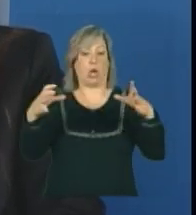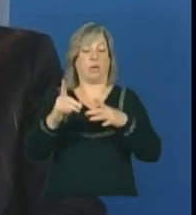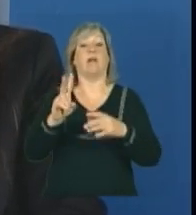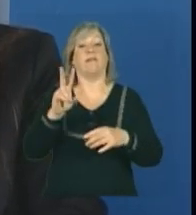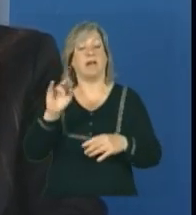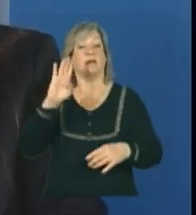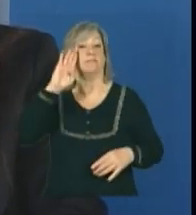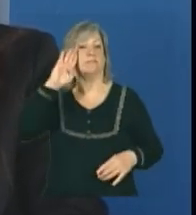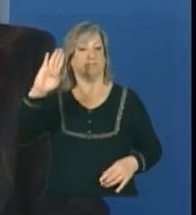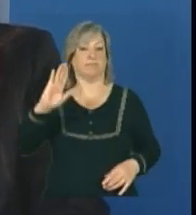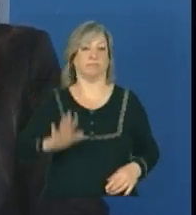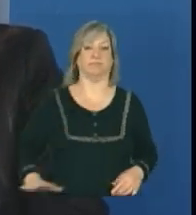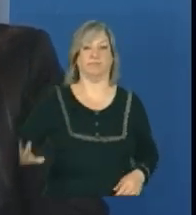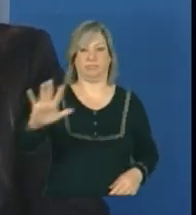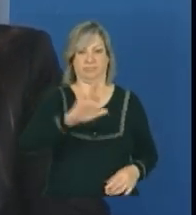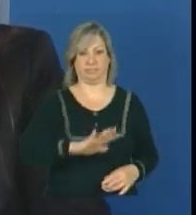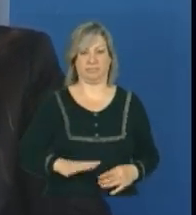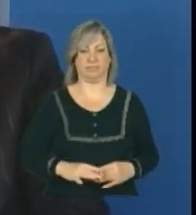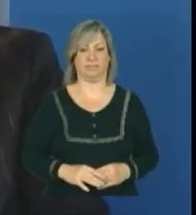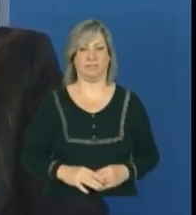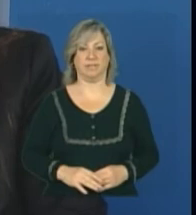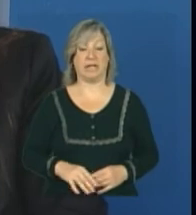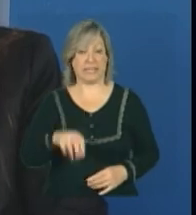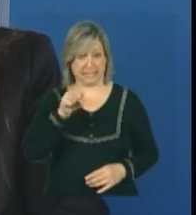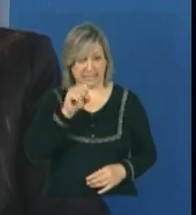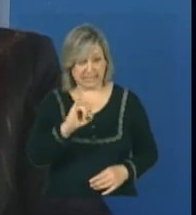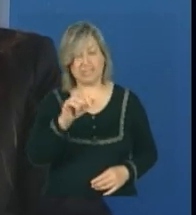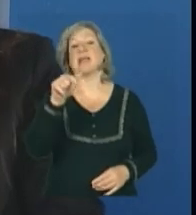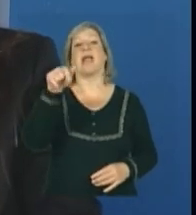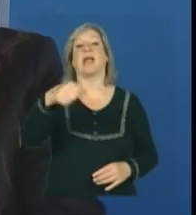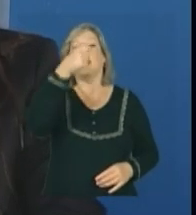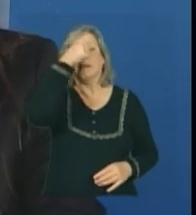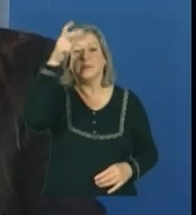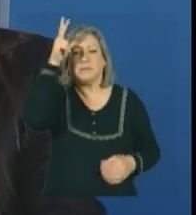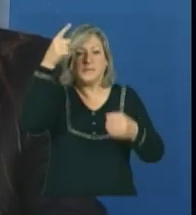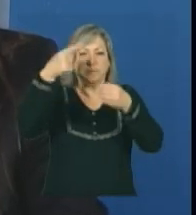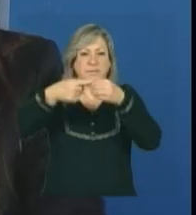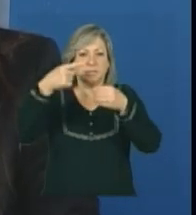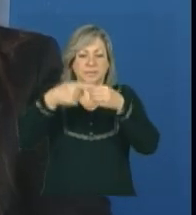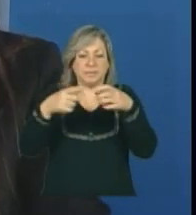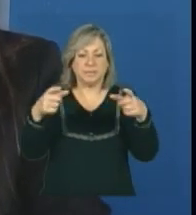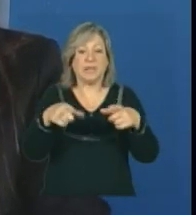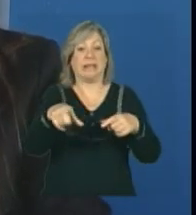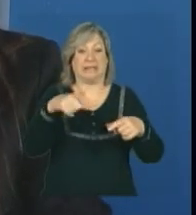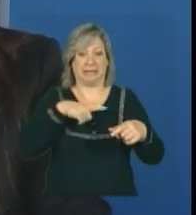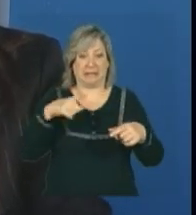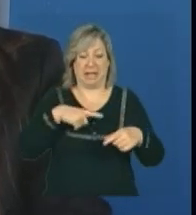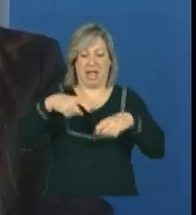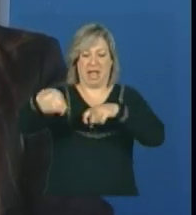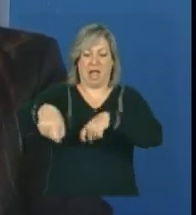majoritariamente. E, se esse município tiver uma extensão rural grande,